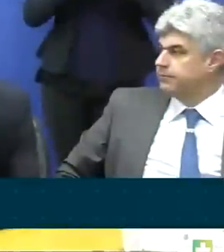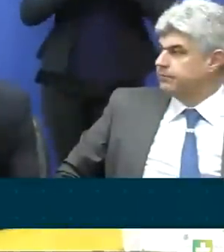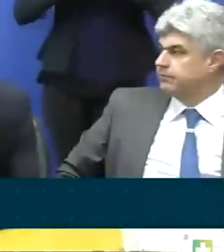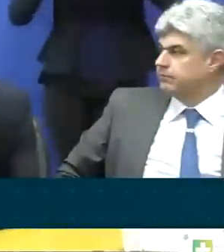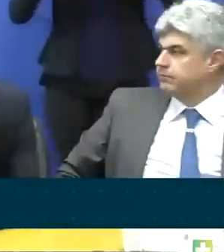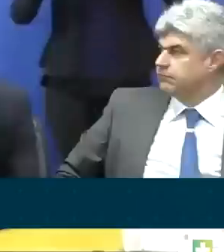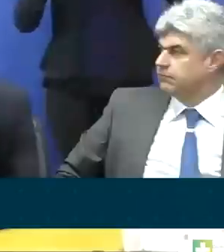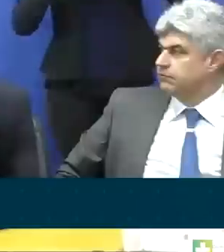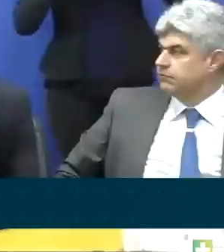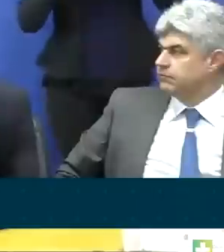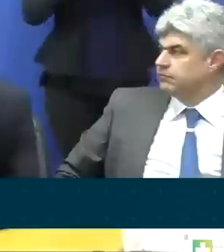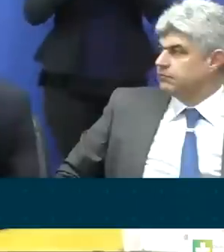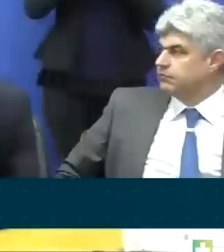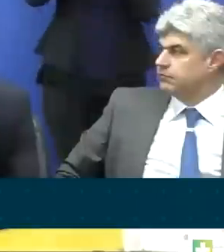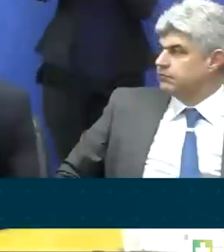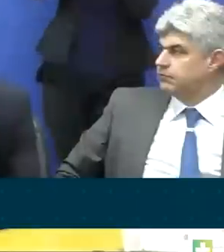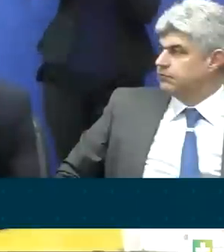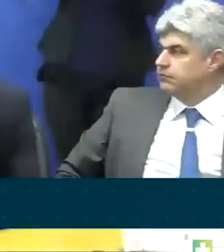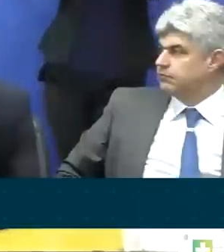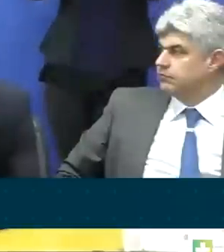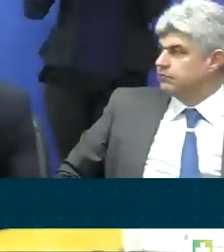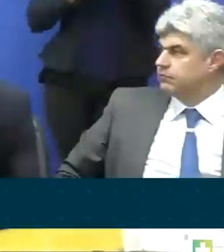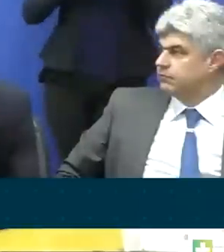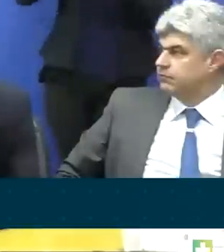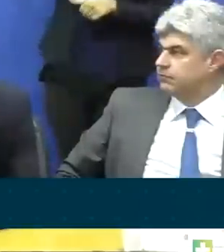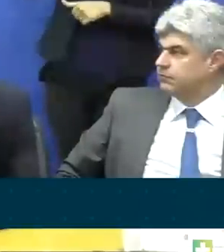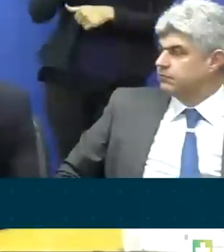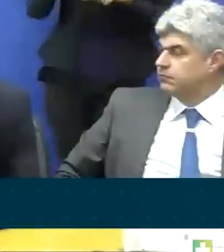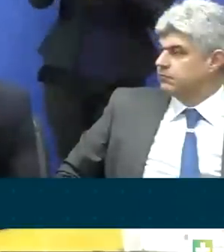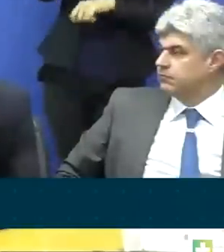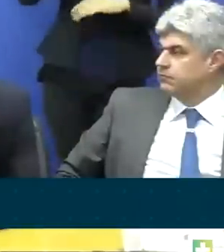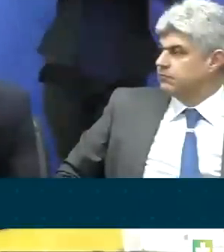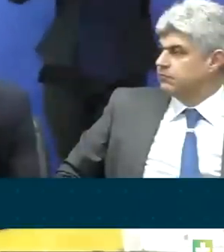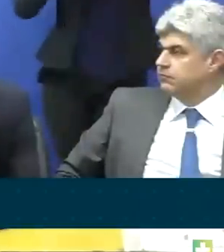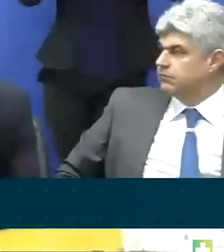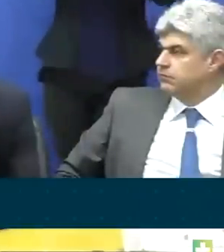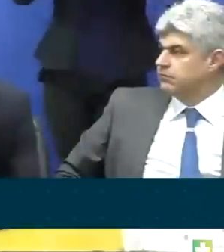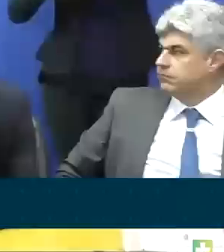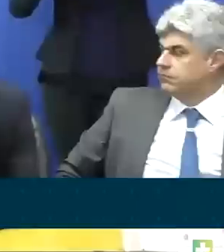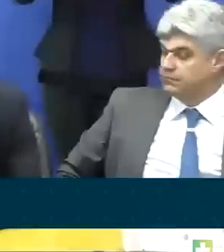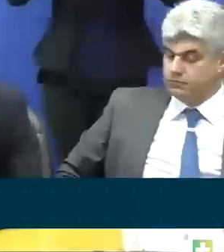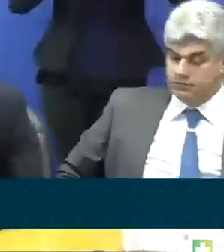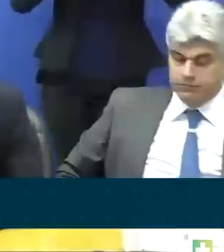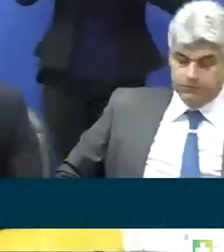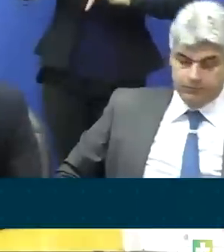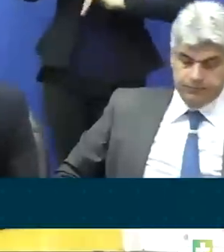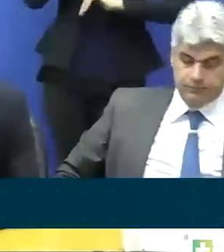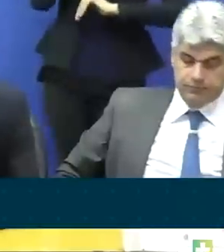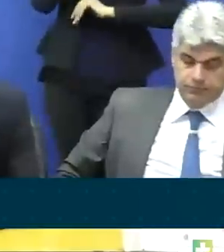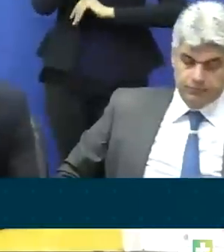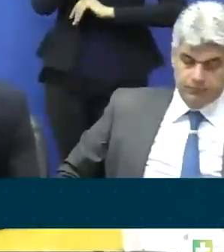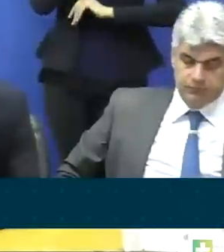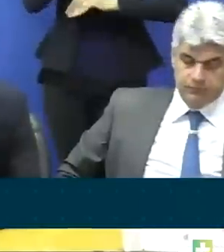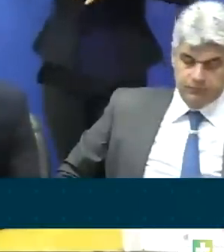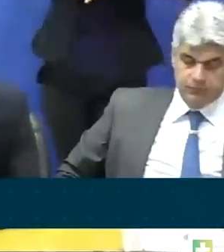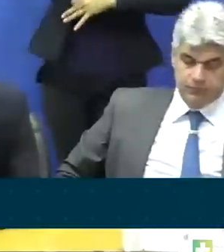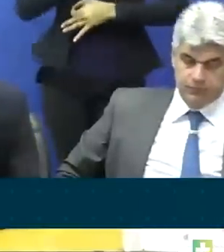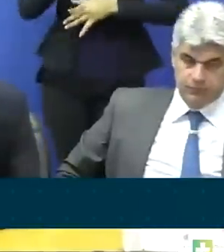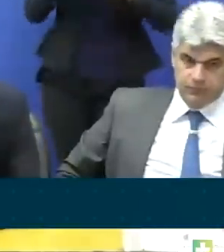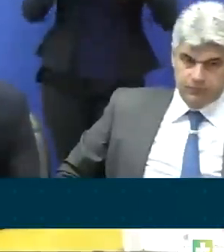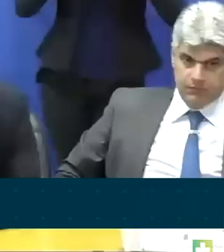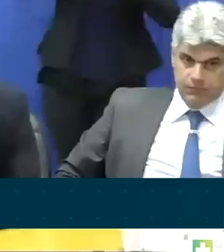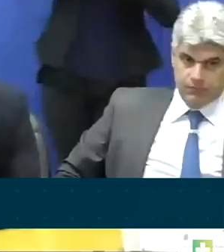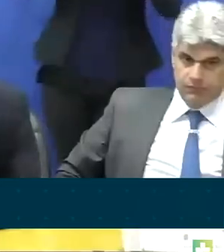ter um diagnóstico completo dos campos de prática. Se não são adequados, eles precisam ser